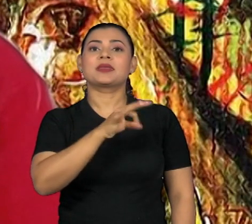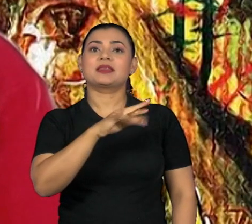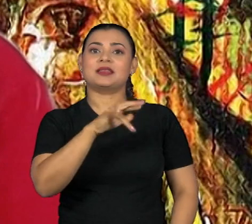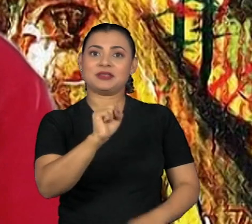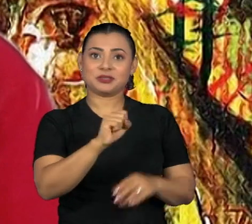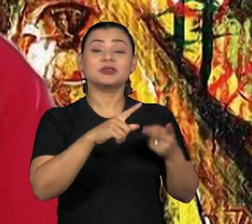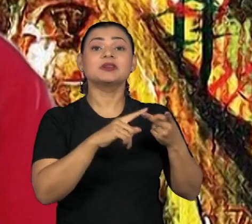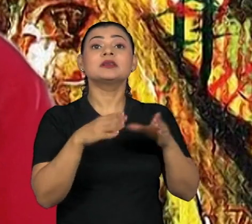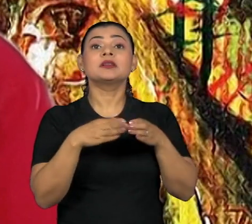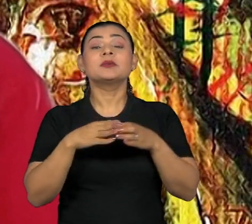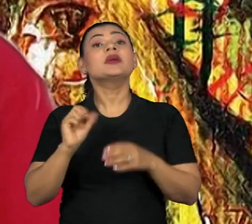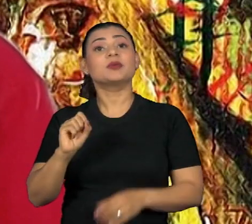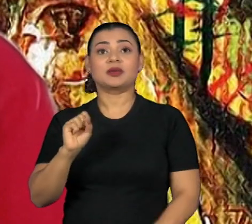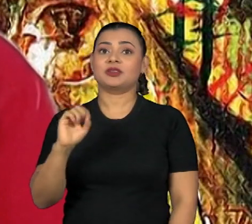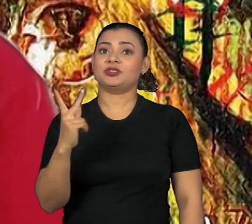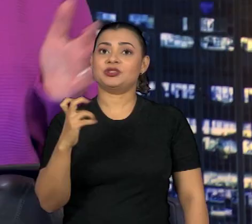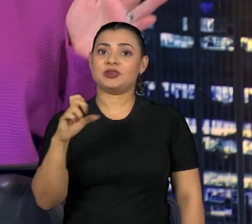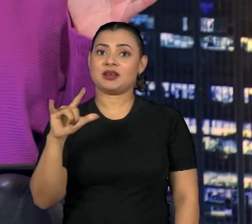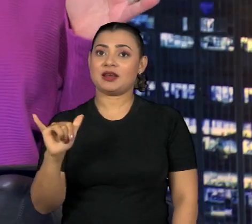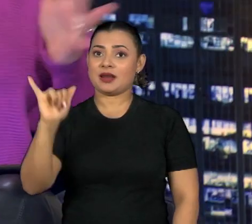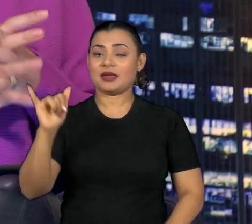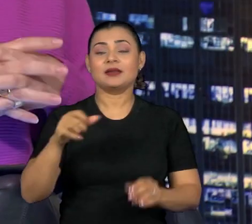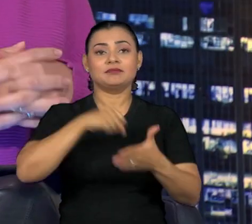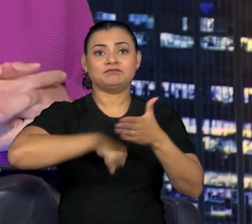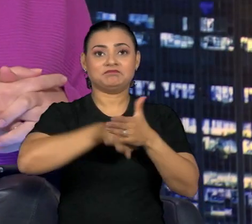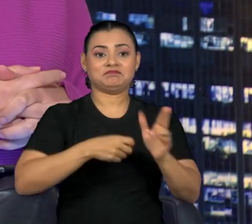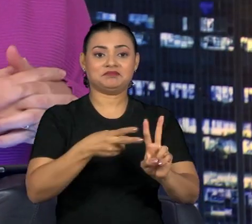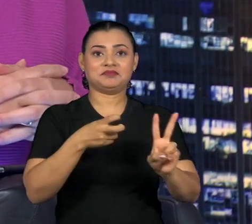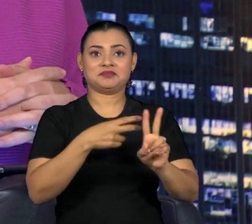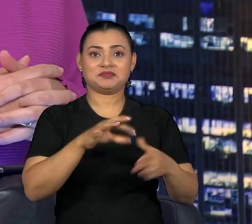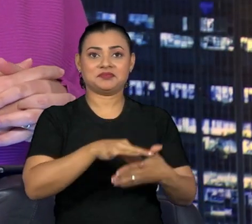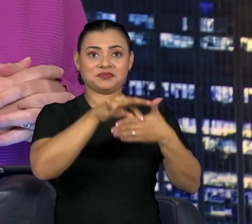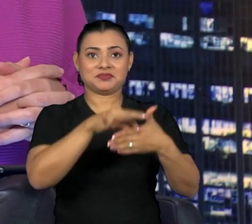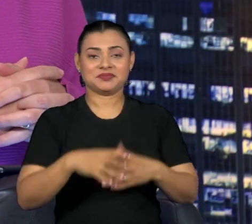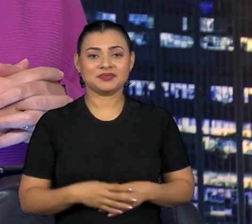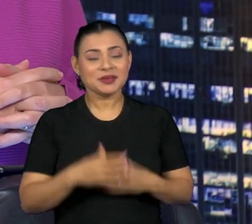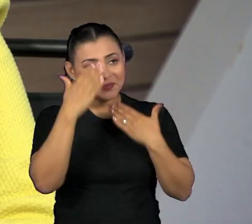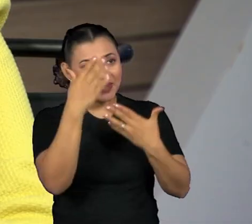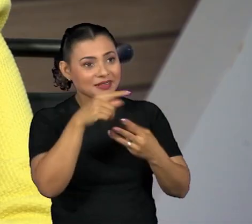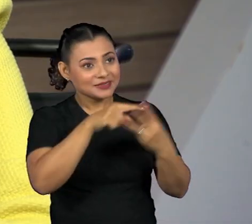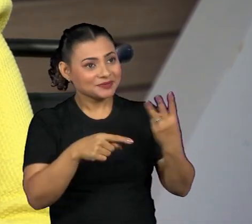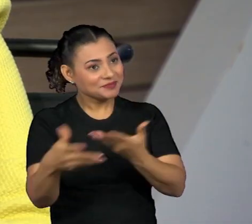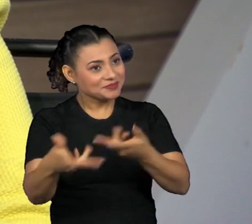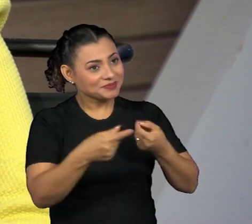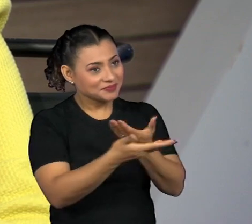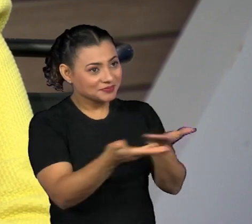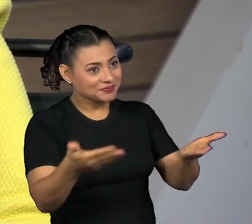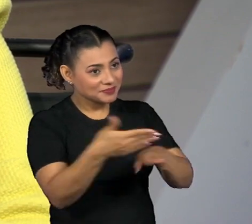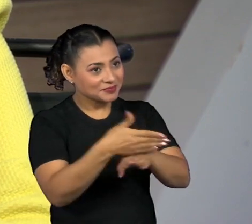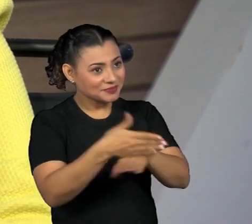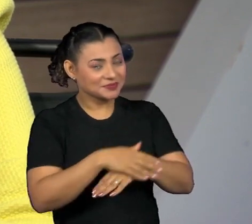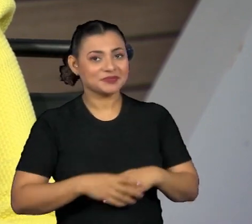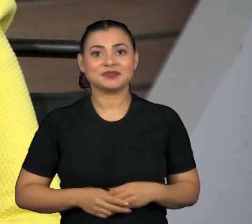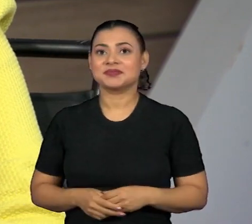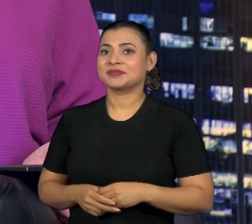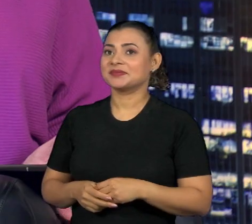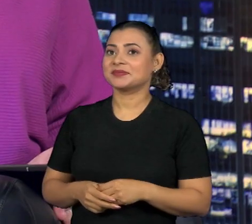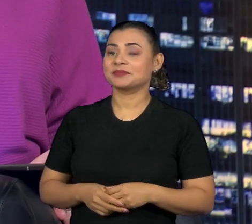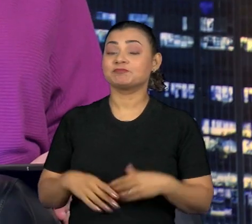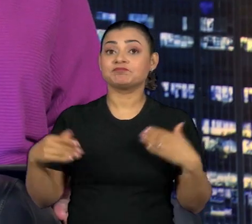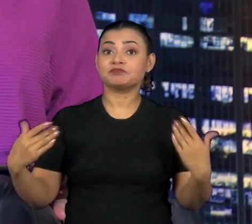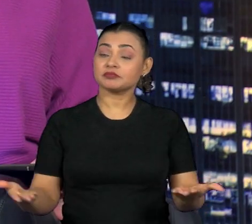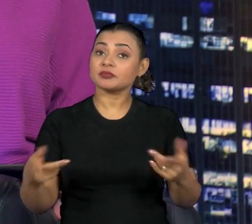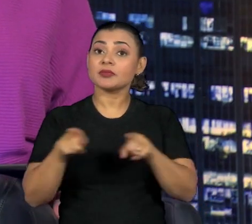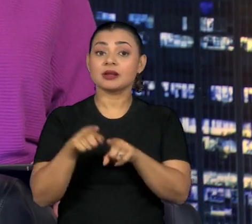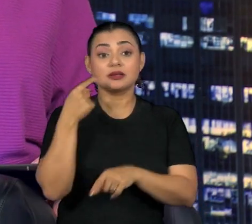ativista Shirley Krenak. Que bom que vocês estão aqui hoje com a gente. Obrigada pela participação. Bem, tivemos essa